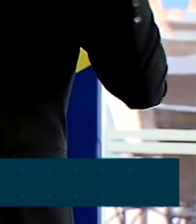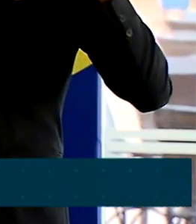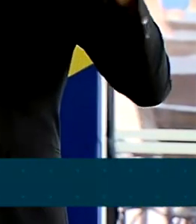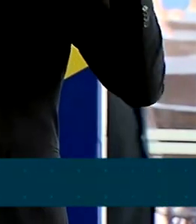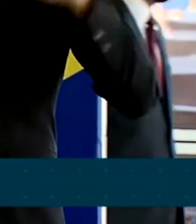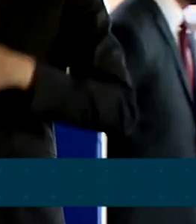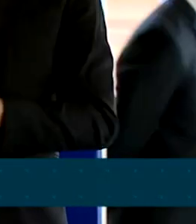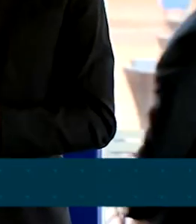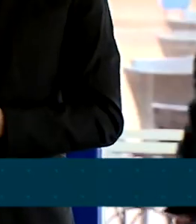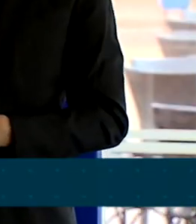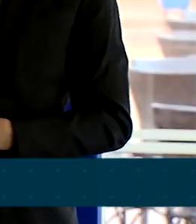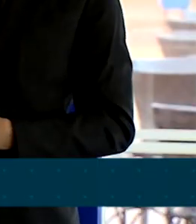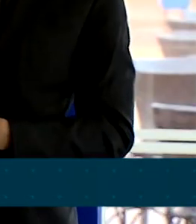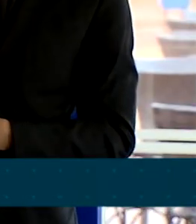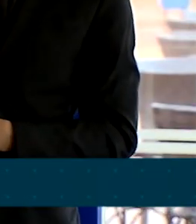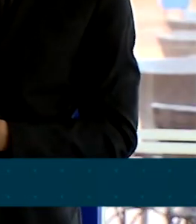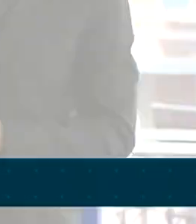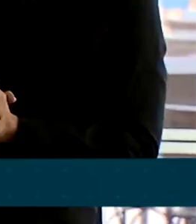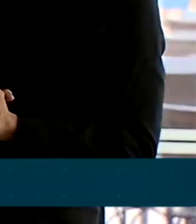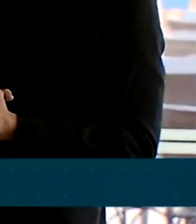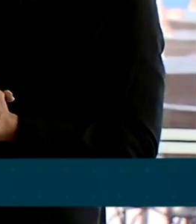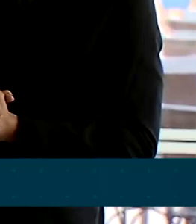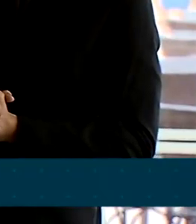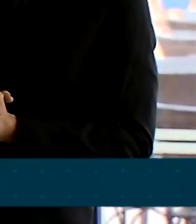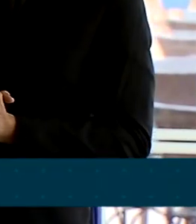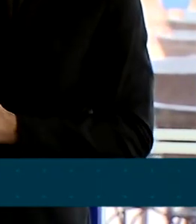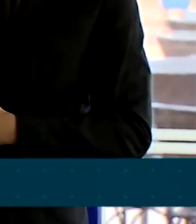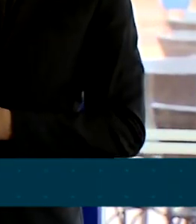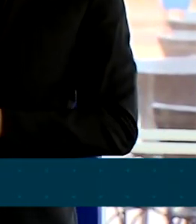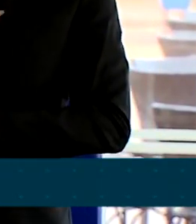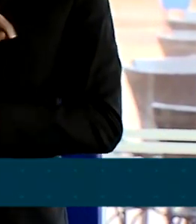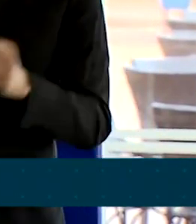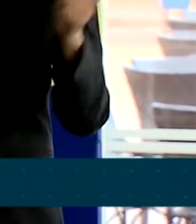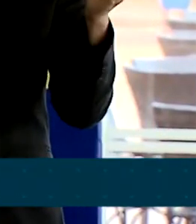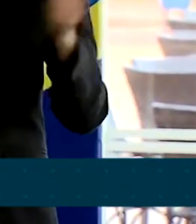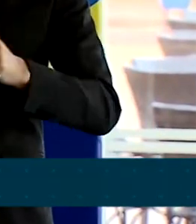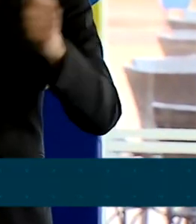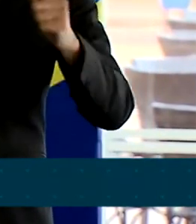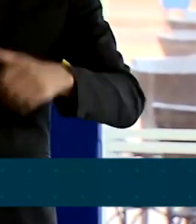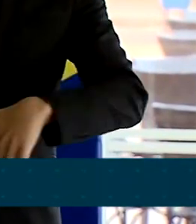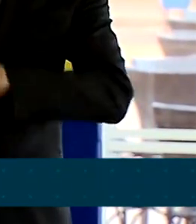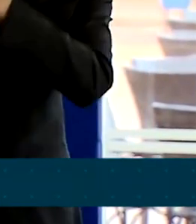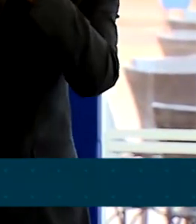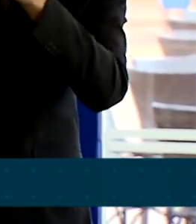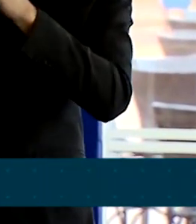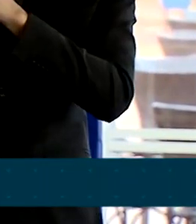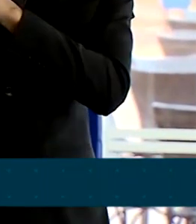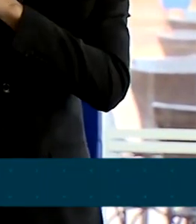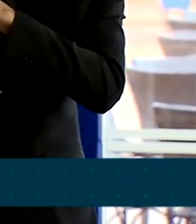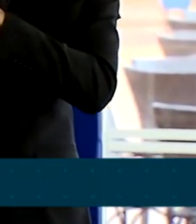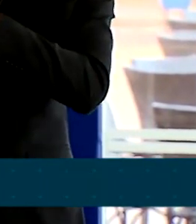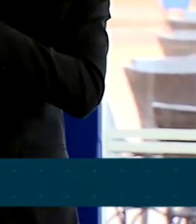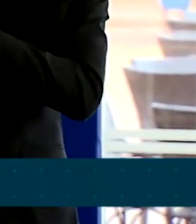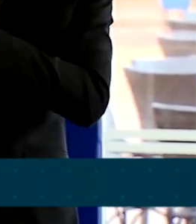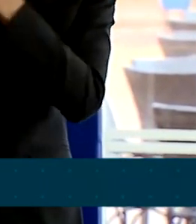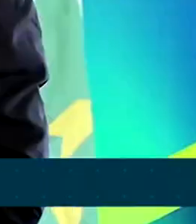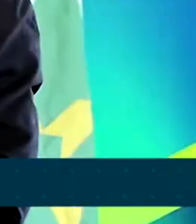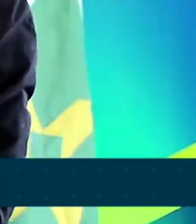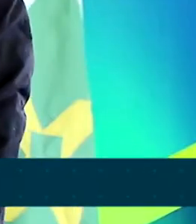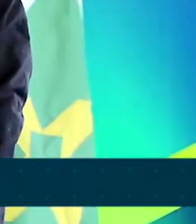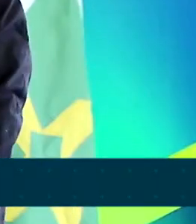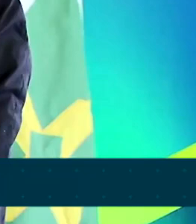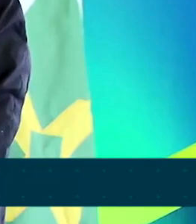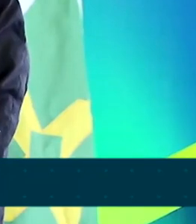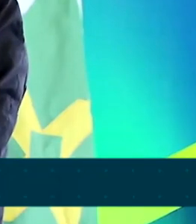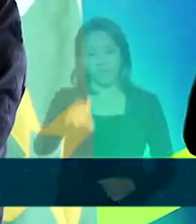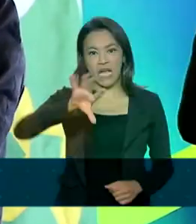% numa pandemia. Nós temos um potencial muito grande de manter o emprego no nosso país. O